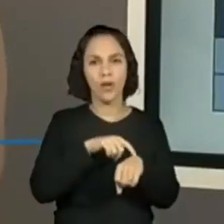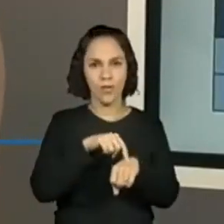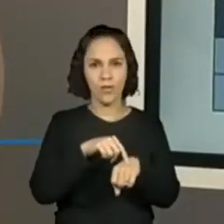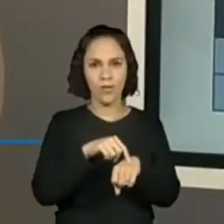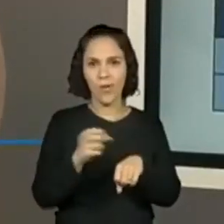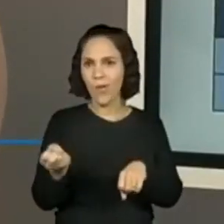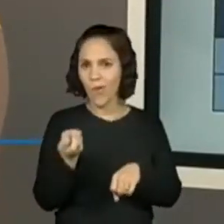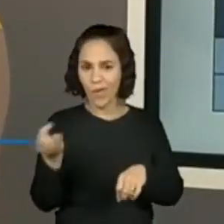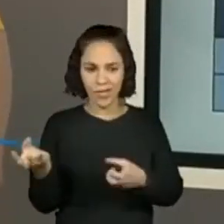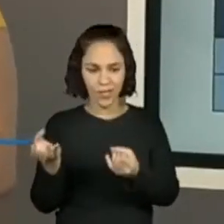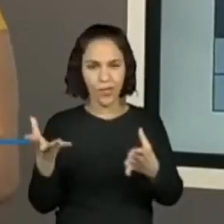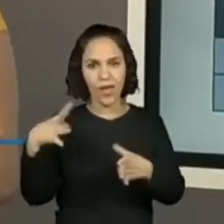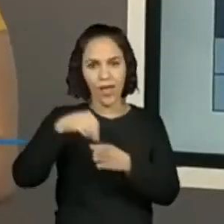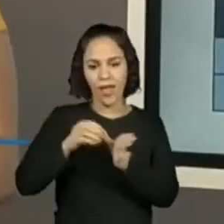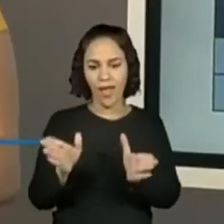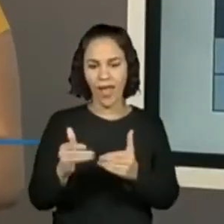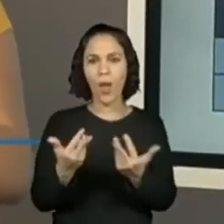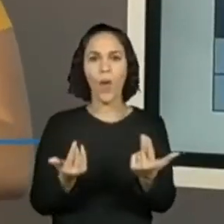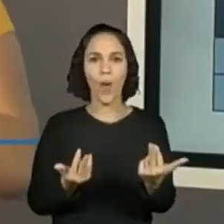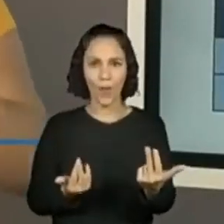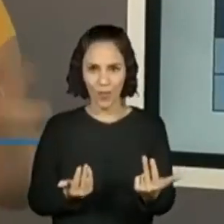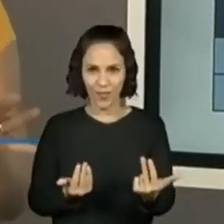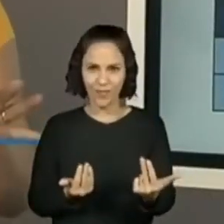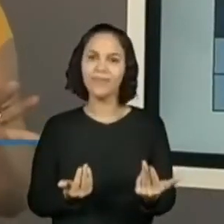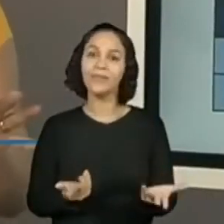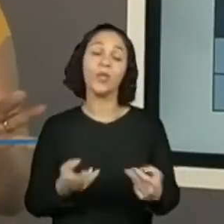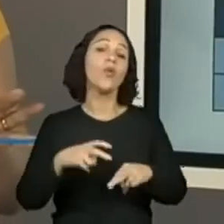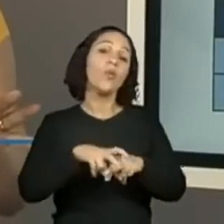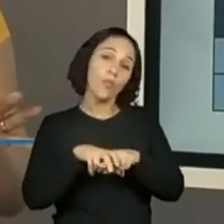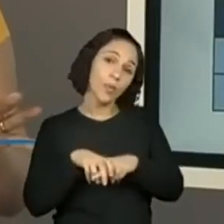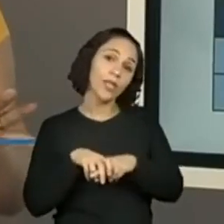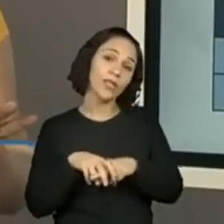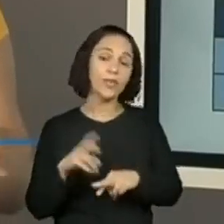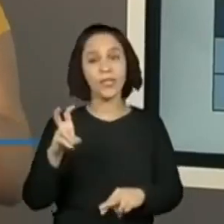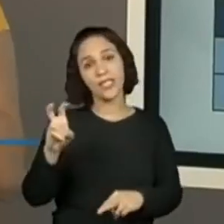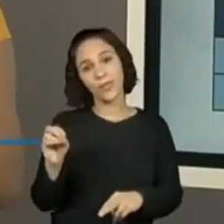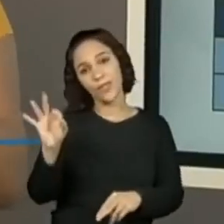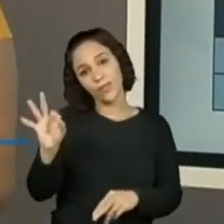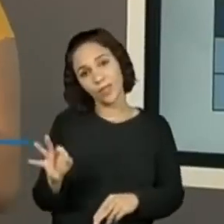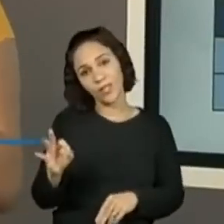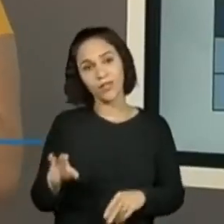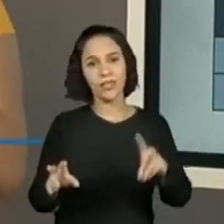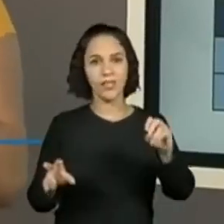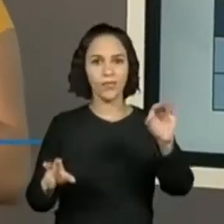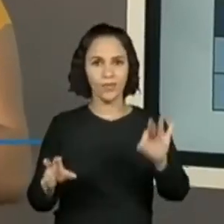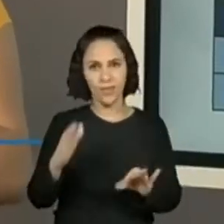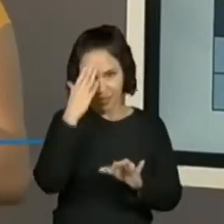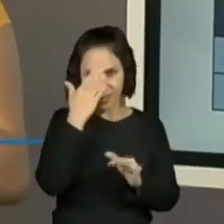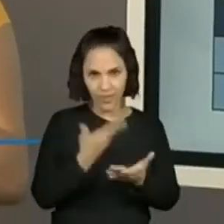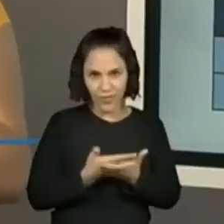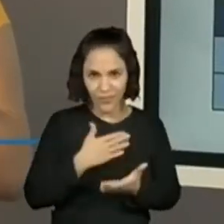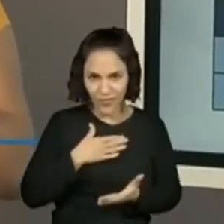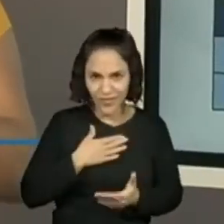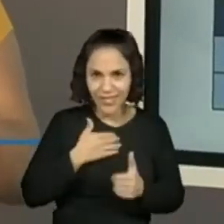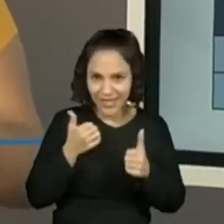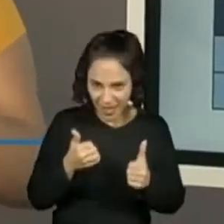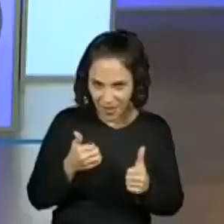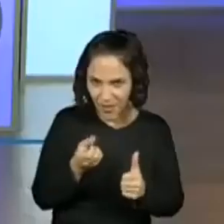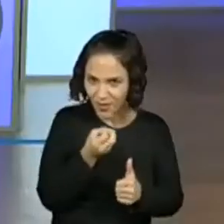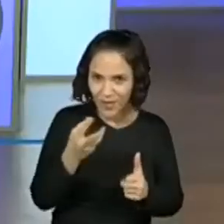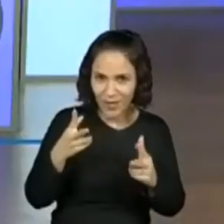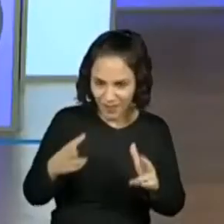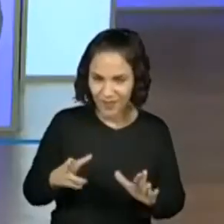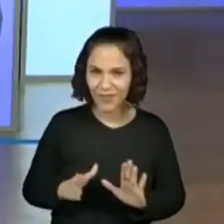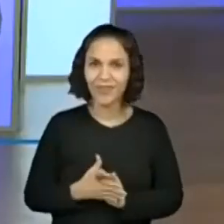mesma quantidade na nossa caixinha, certo? Por isso que as chances são iguais, tá? Pode confiar em mim, tem a mesma quantidade. Tá?